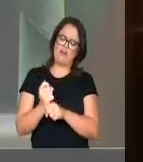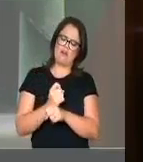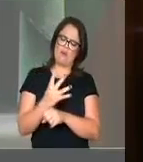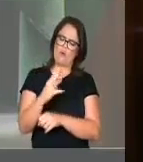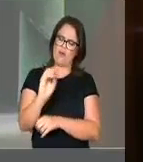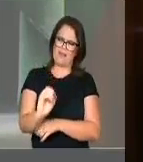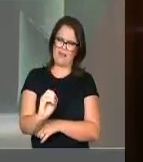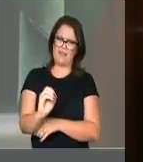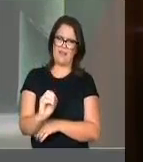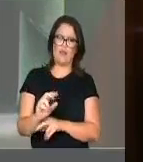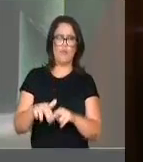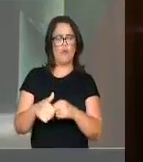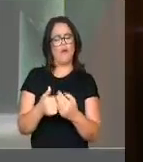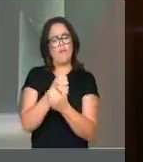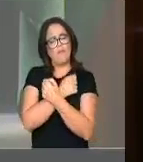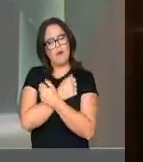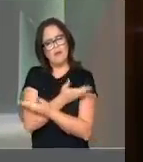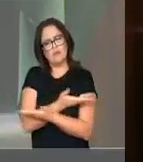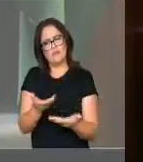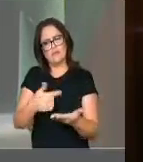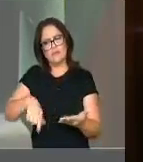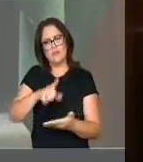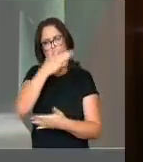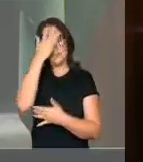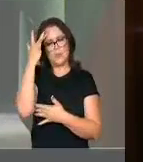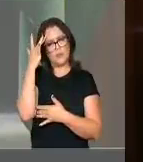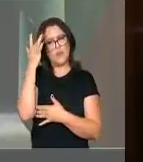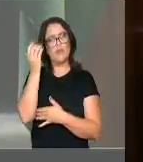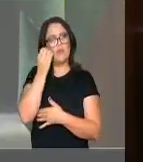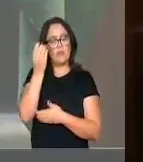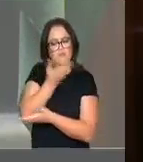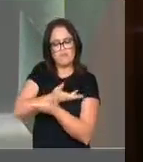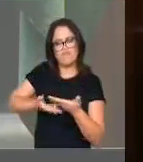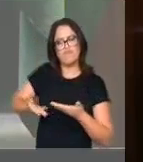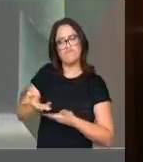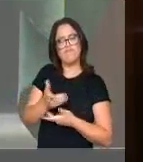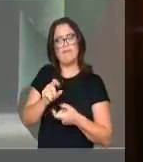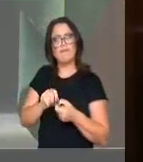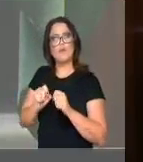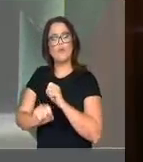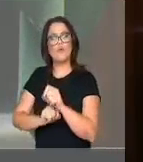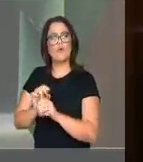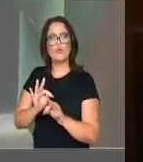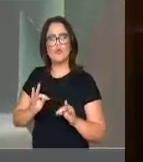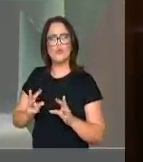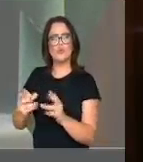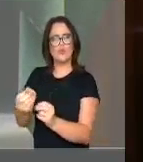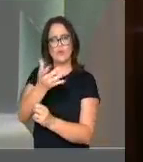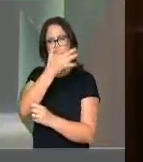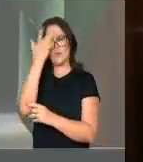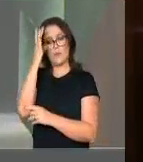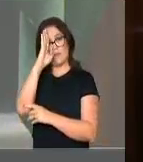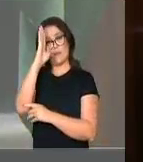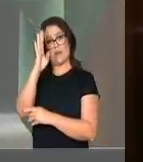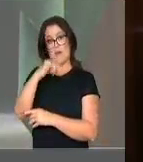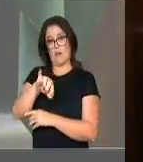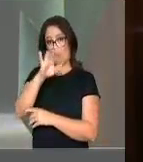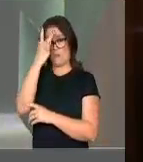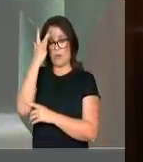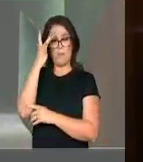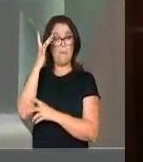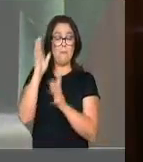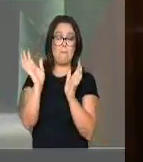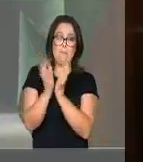anos, deixar um grande abraço para todos e procurar através de todos os colegas, principalmente os